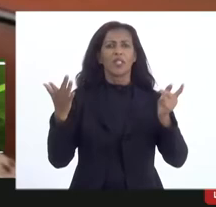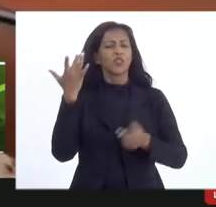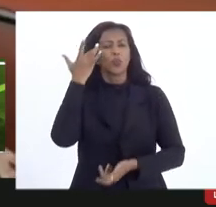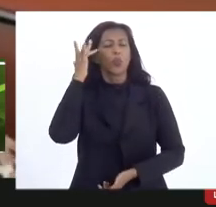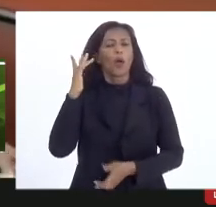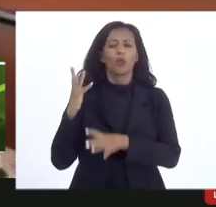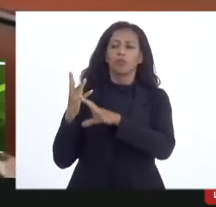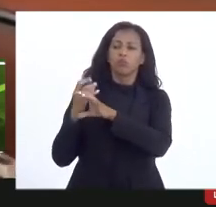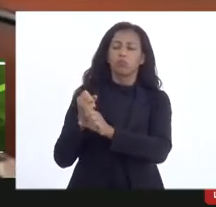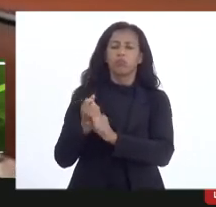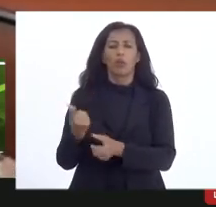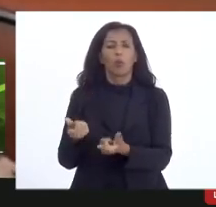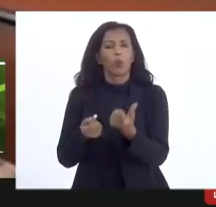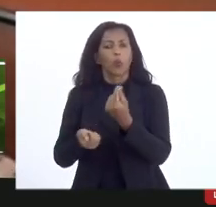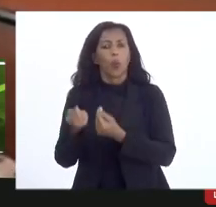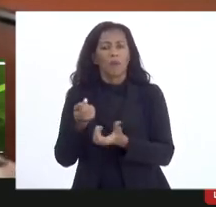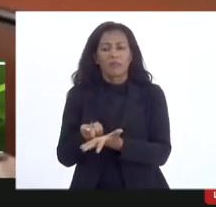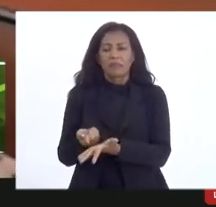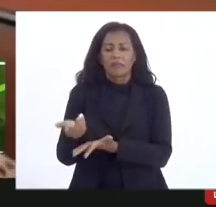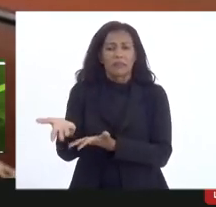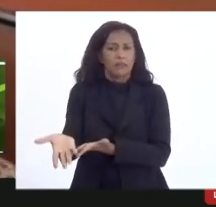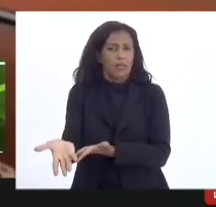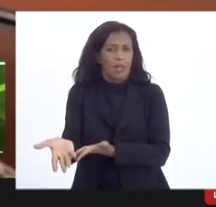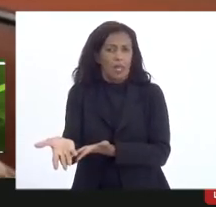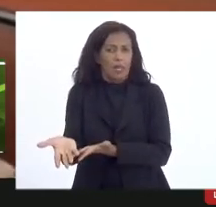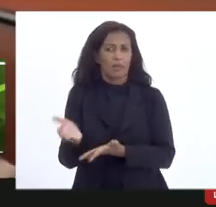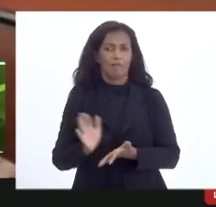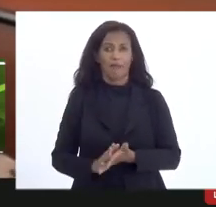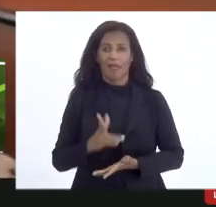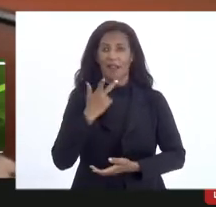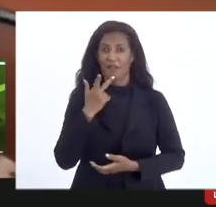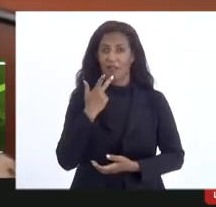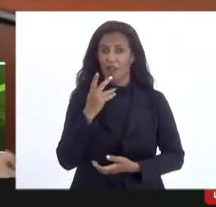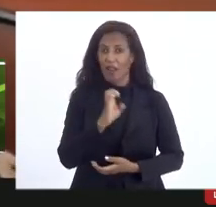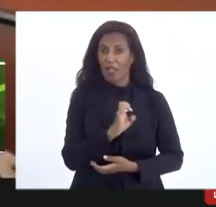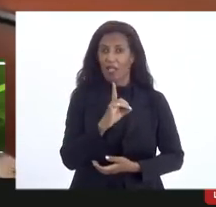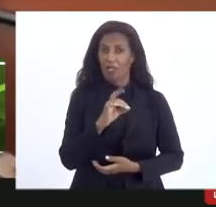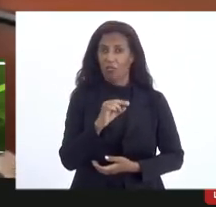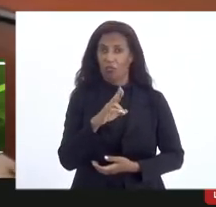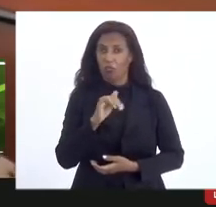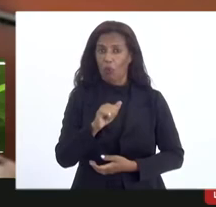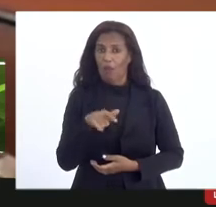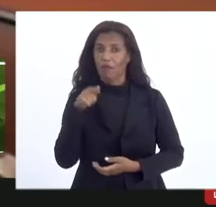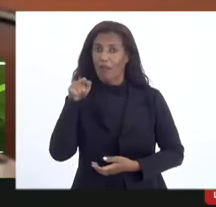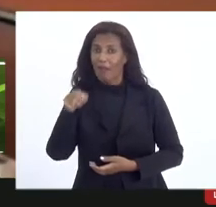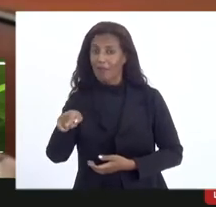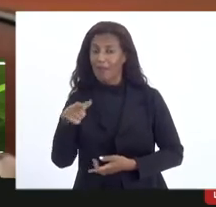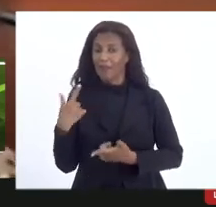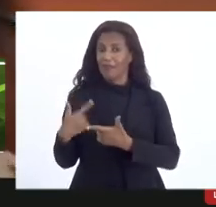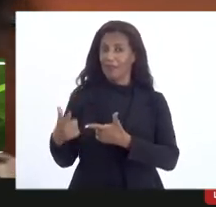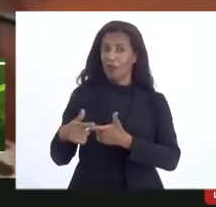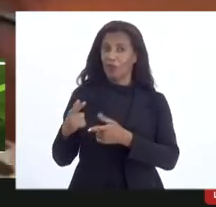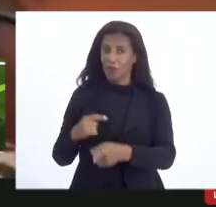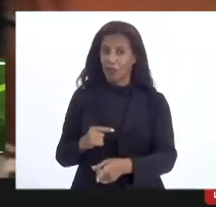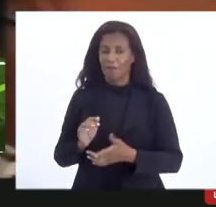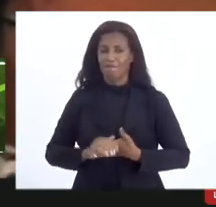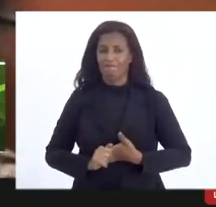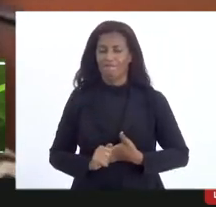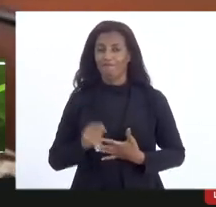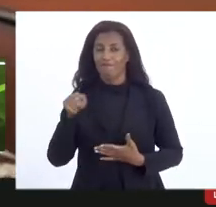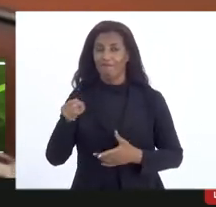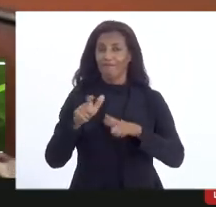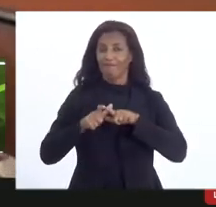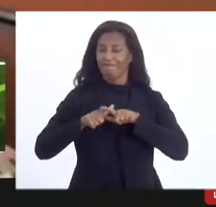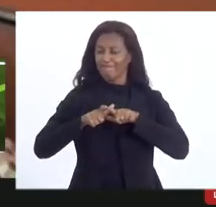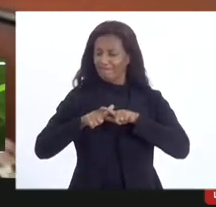prestação de contas financeiras tem que ser entregue isso é a fala do Eduardo porque aí está a burocracia aí está o